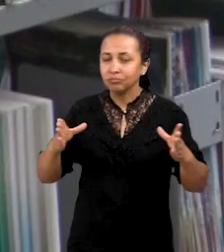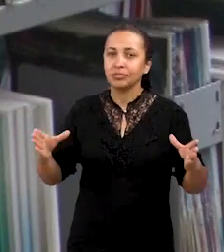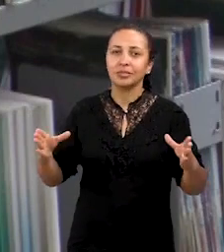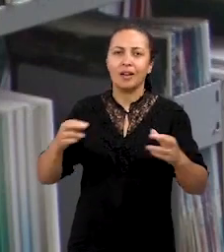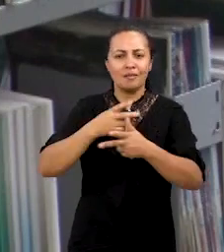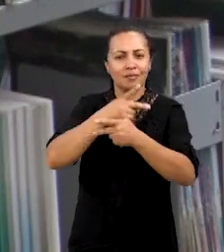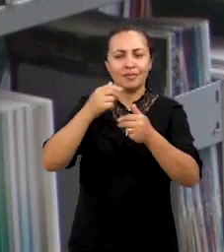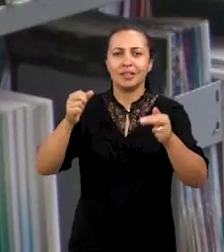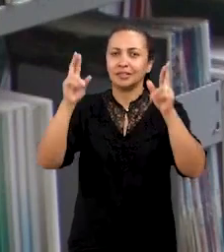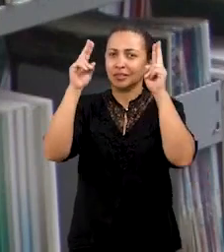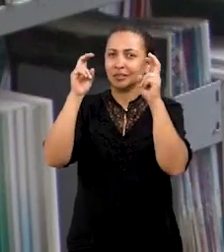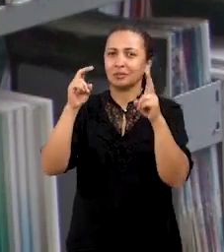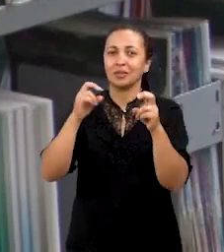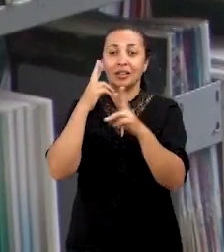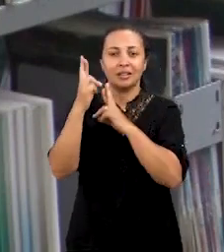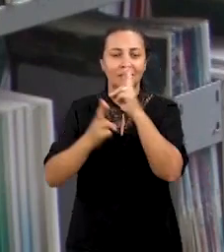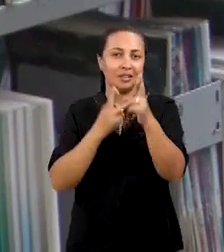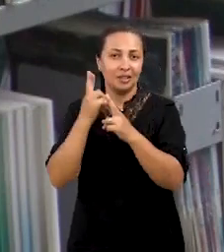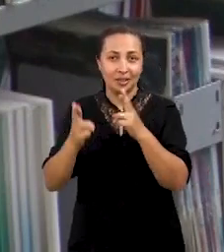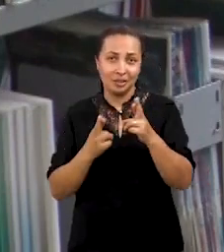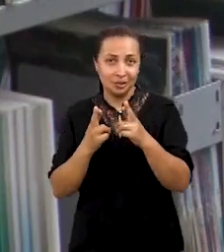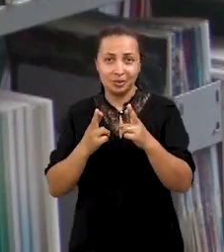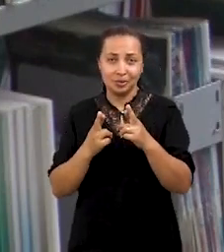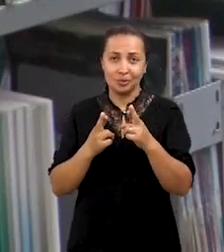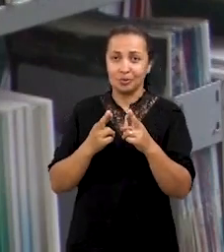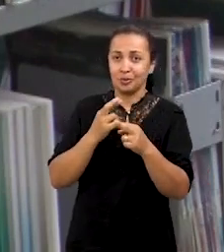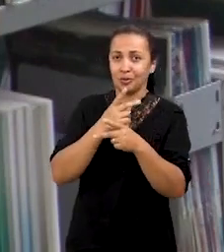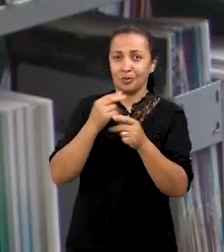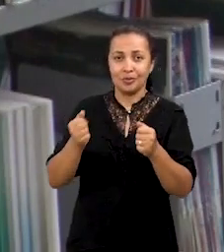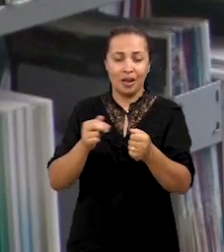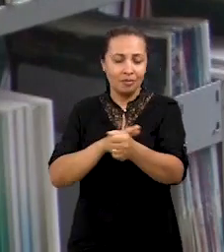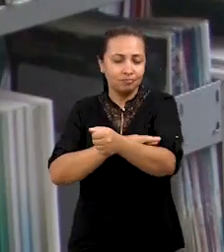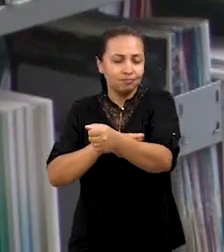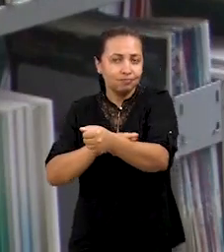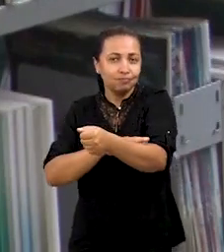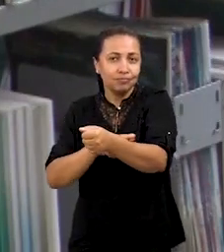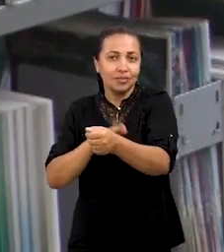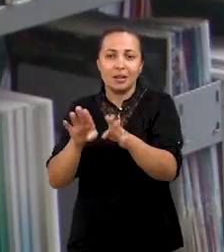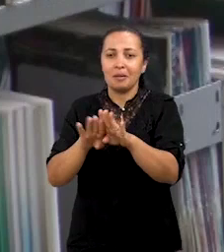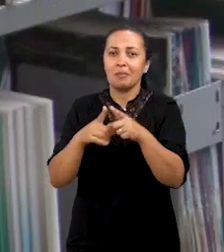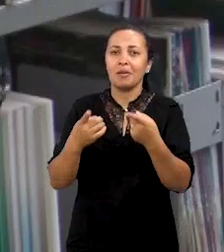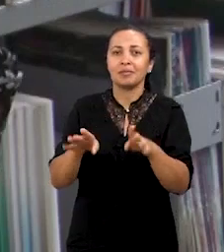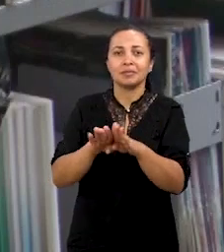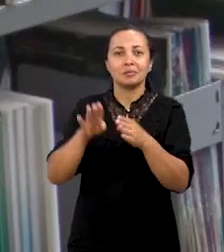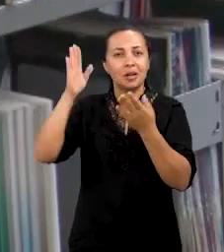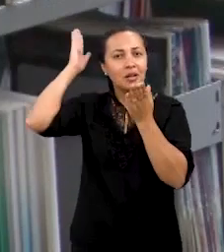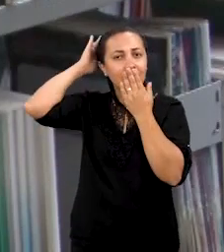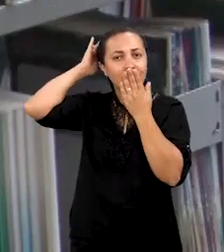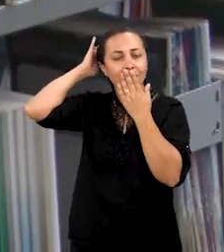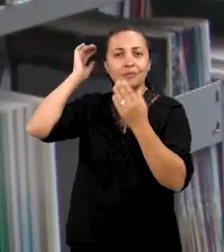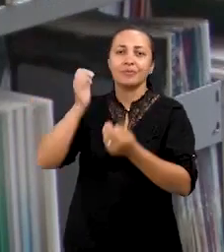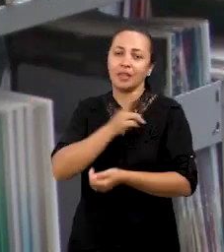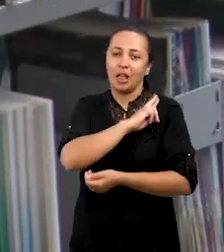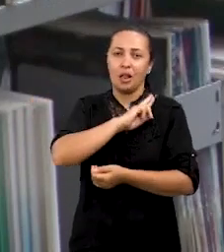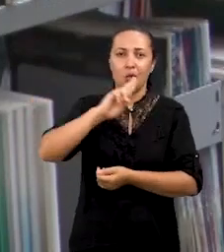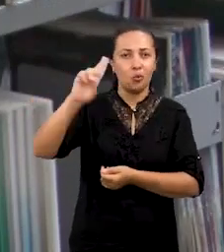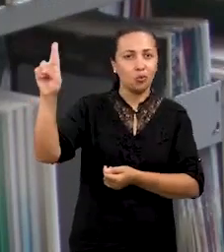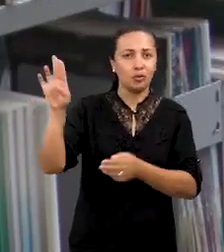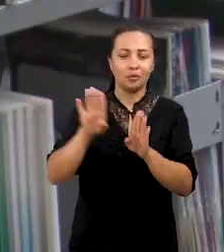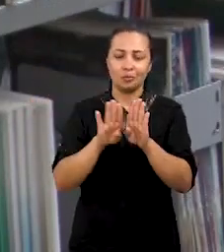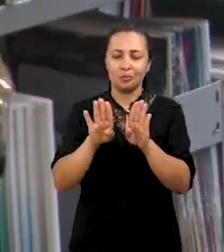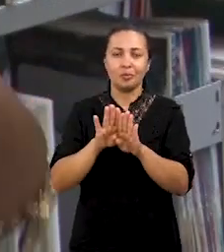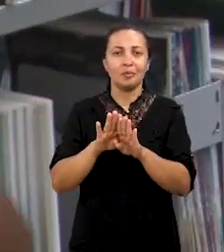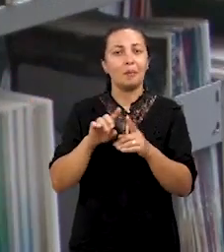temáticas, não só as relações étnico-raciais, mas também a questão do indígena, a questão das religiosidades. Então,